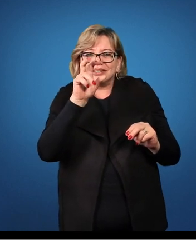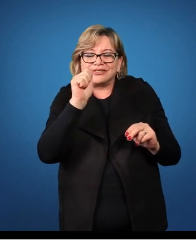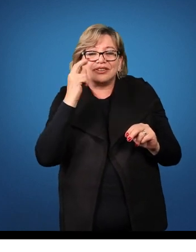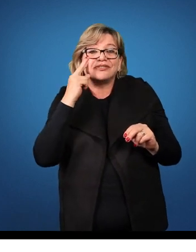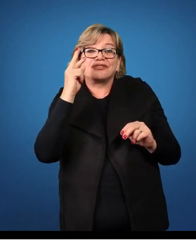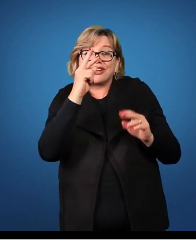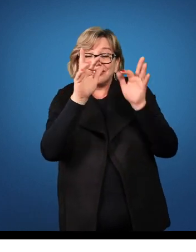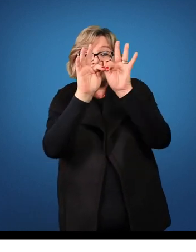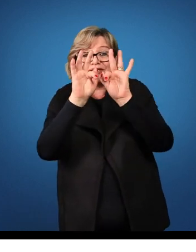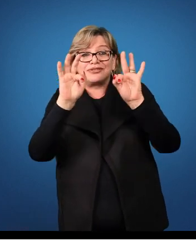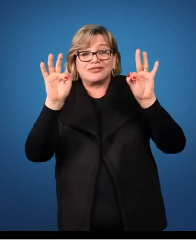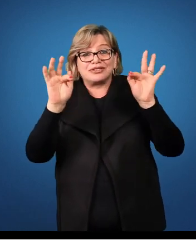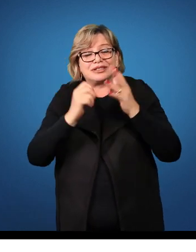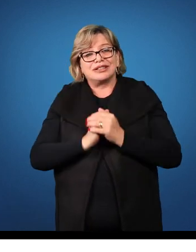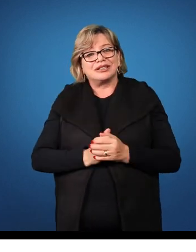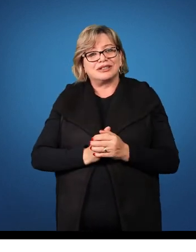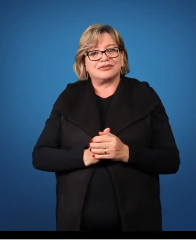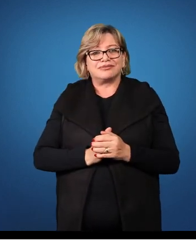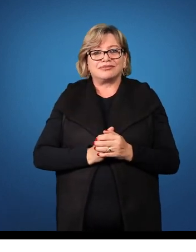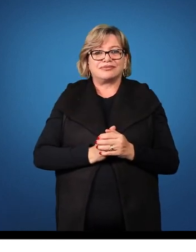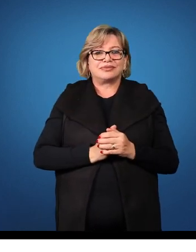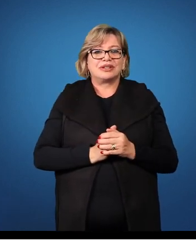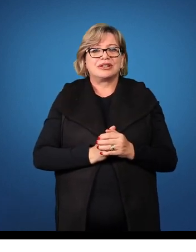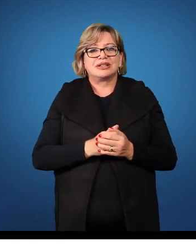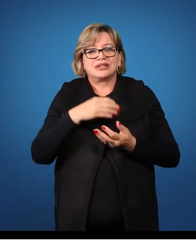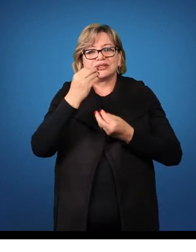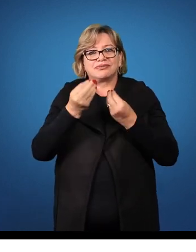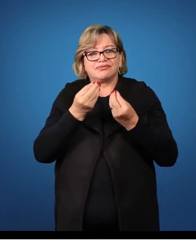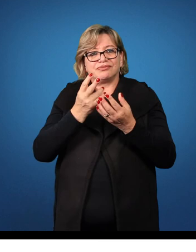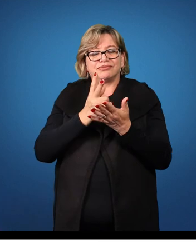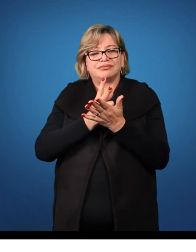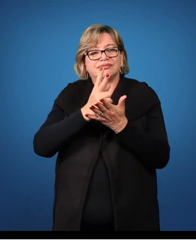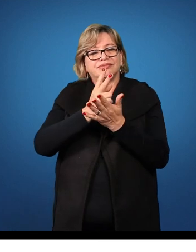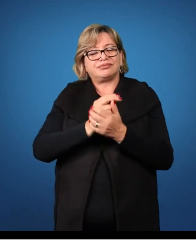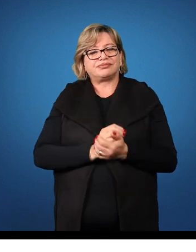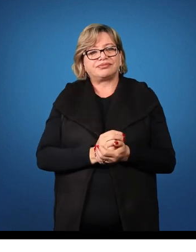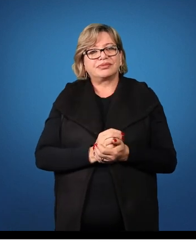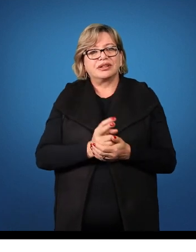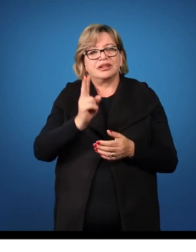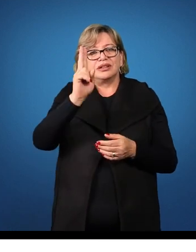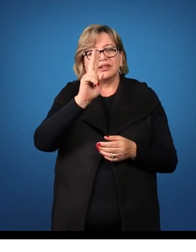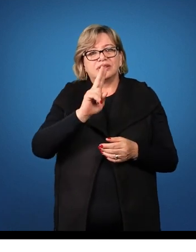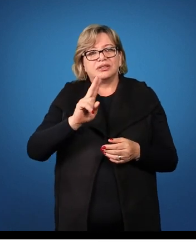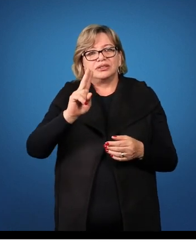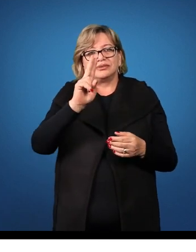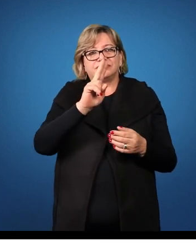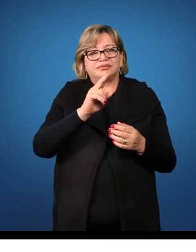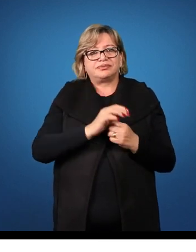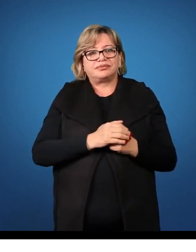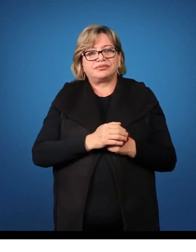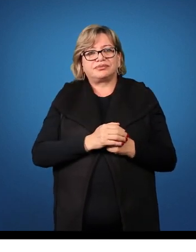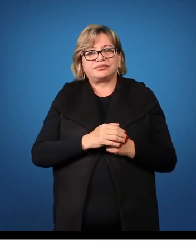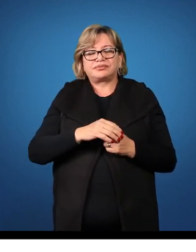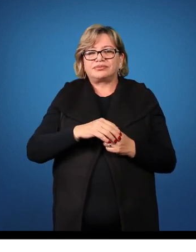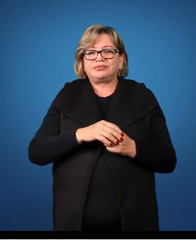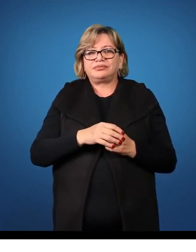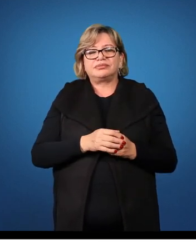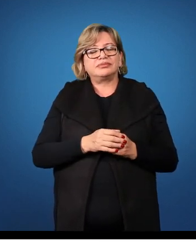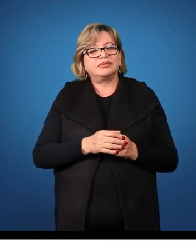ablativo, aqui começa por H, então aqui obrigatoriamente eu teria que usar erba.